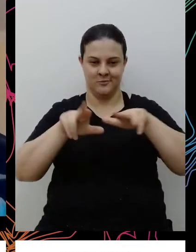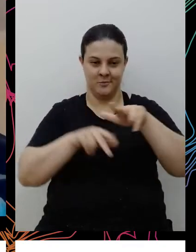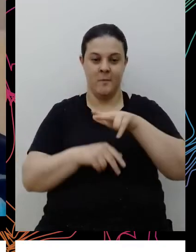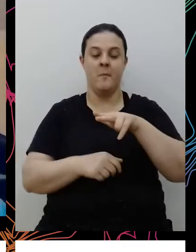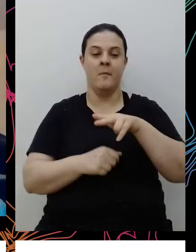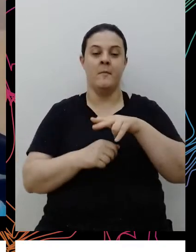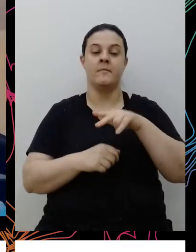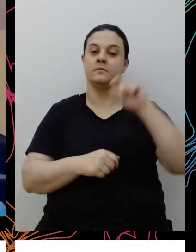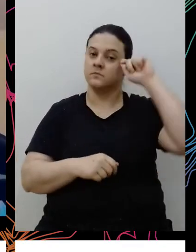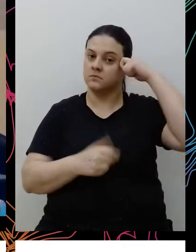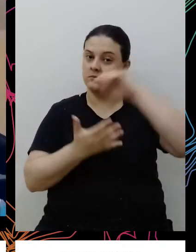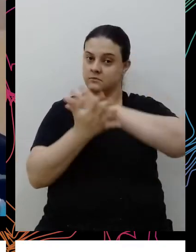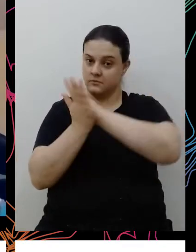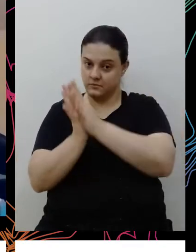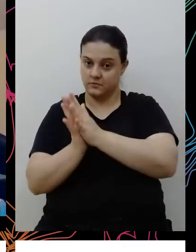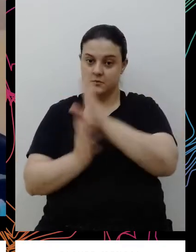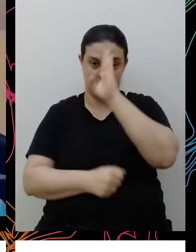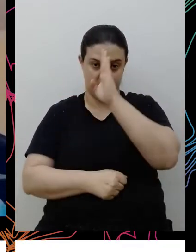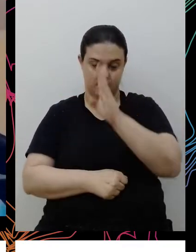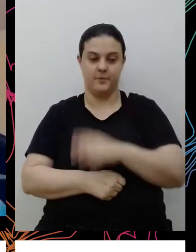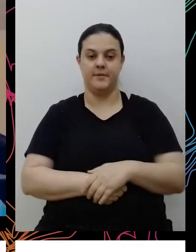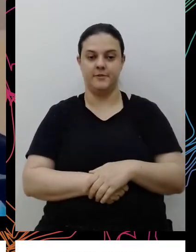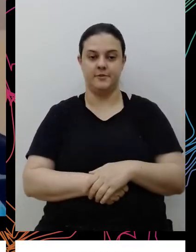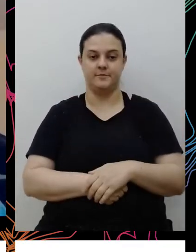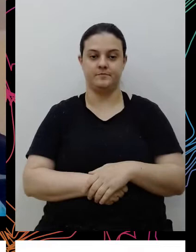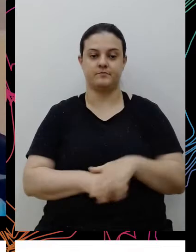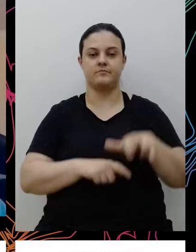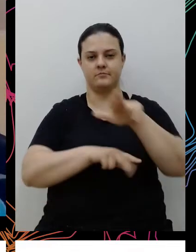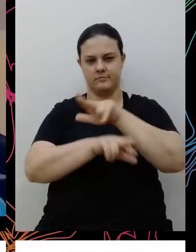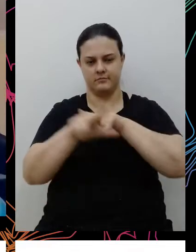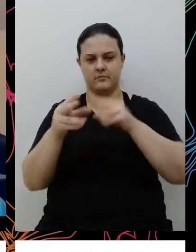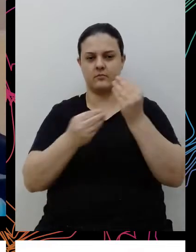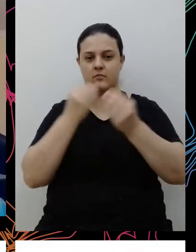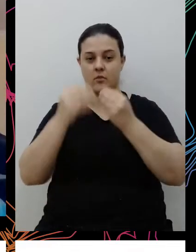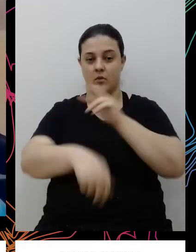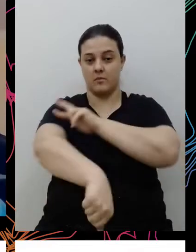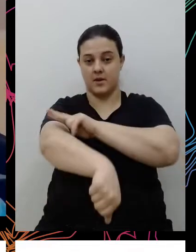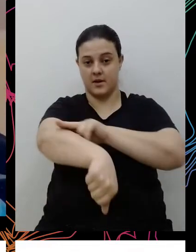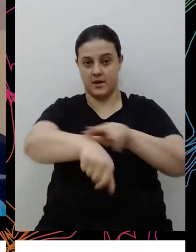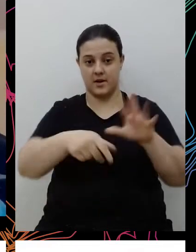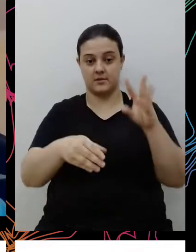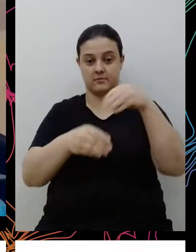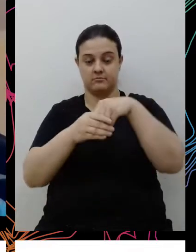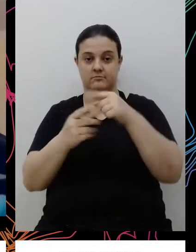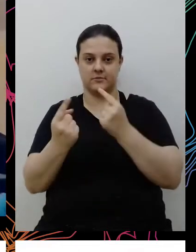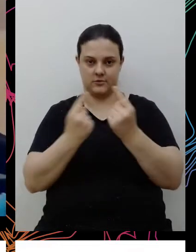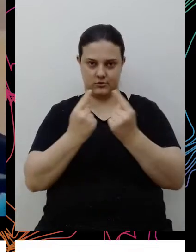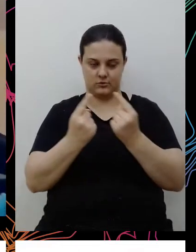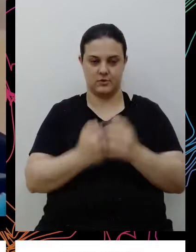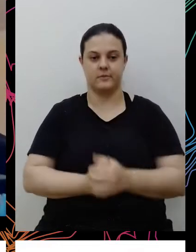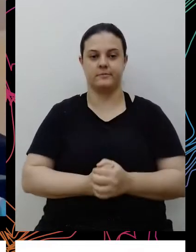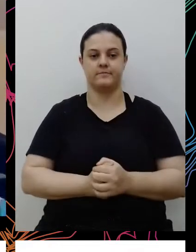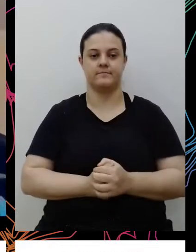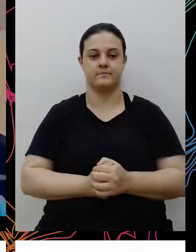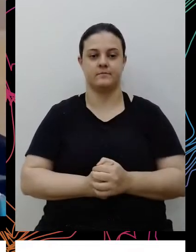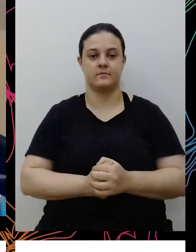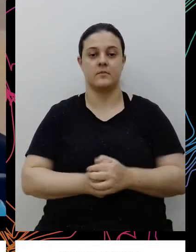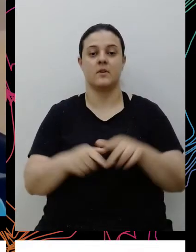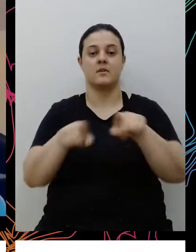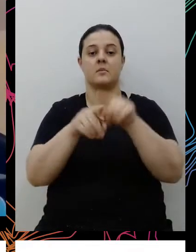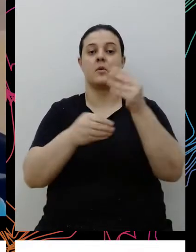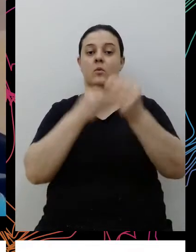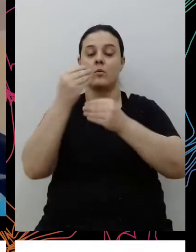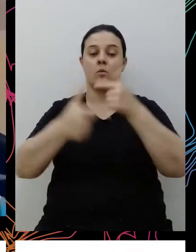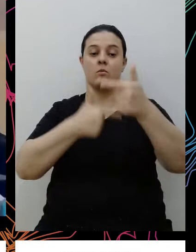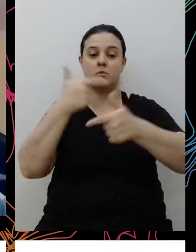do racismo, né? Dentro das questões de diversidade, como que raças se inserem nessa discussão? E como tem sido esse trabalho?